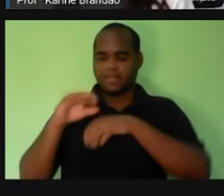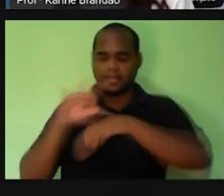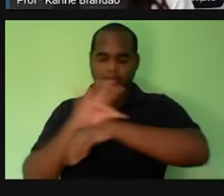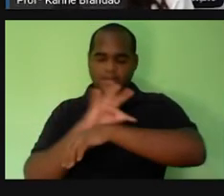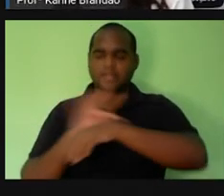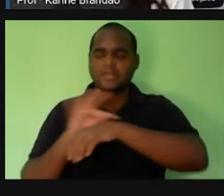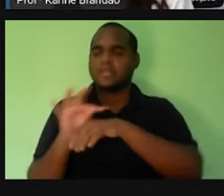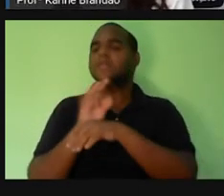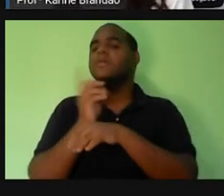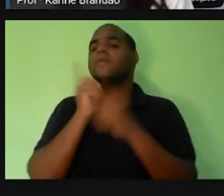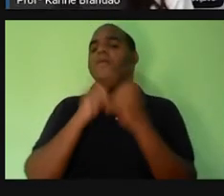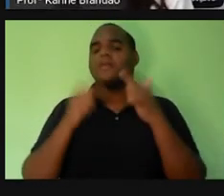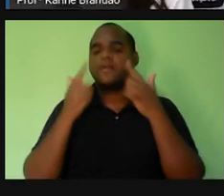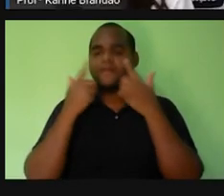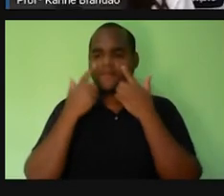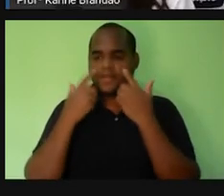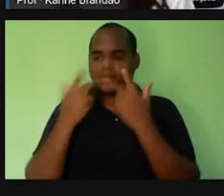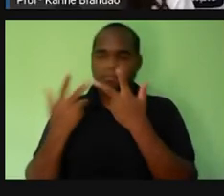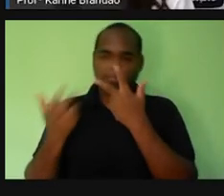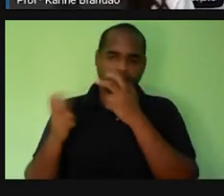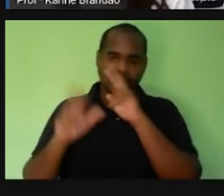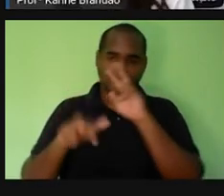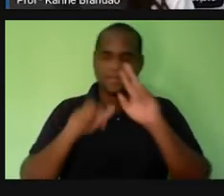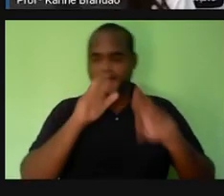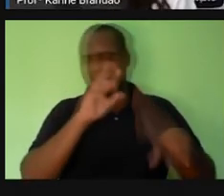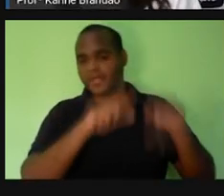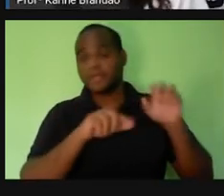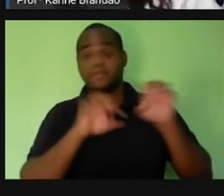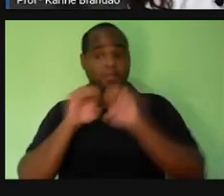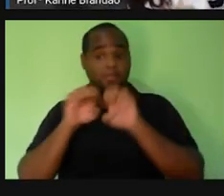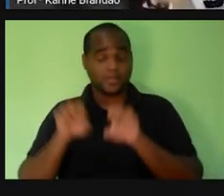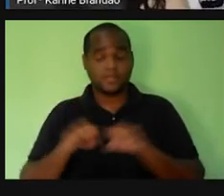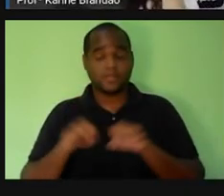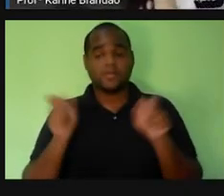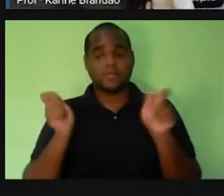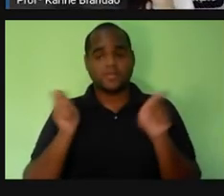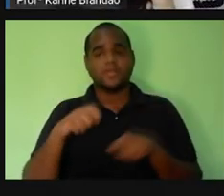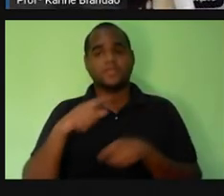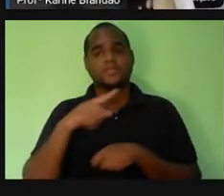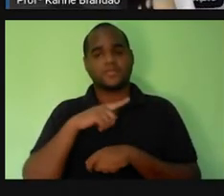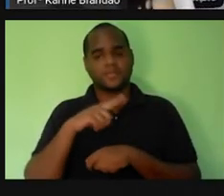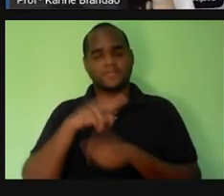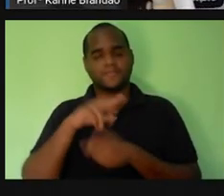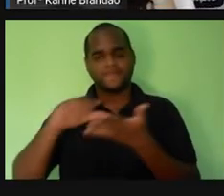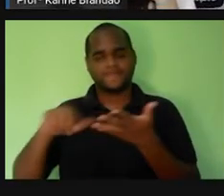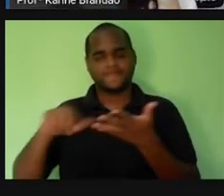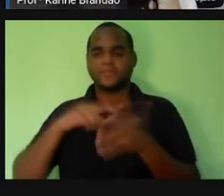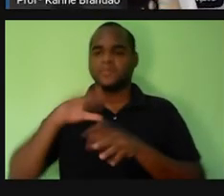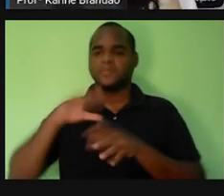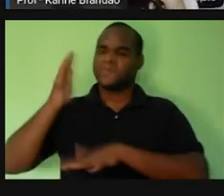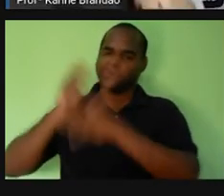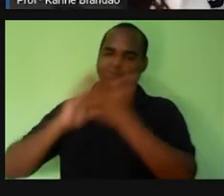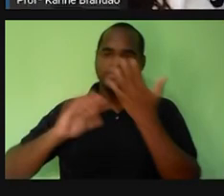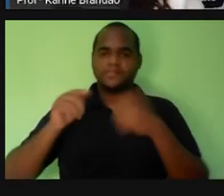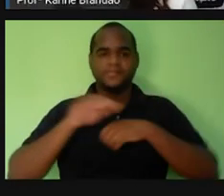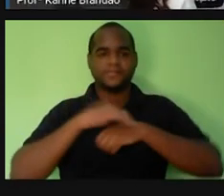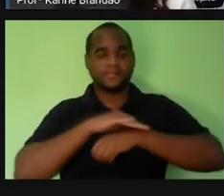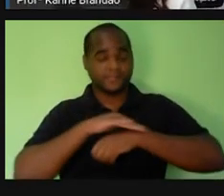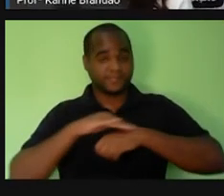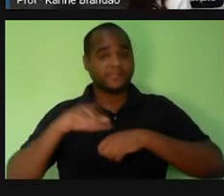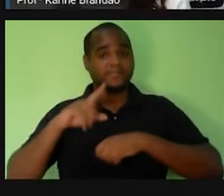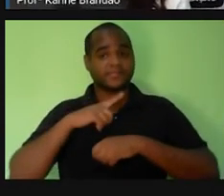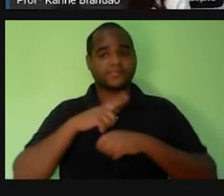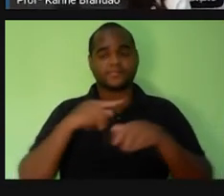Olha só como já é diferente, né? Essas estruturas. Mas minha pró, me lembrei mesmo. O que é tecido? Tecido é um